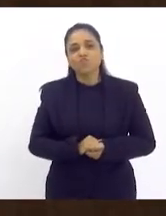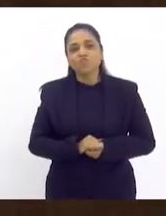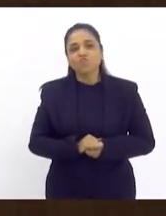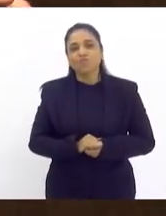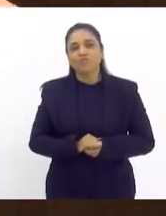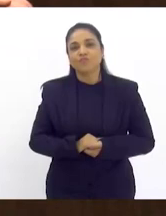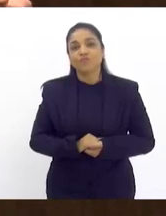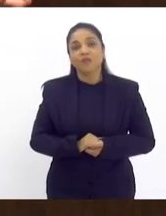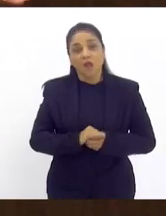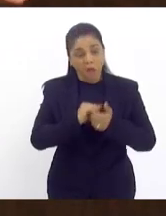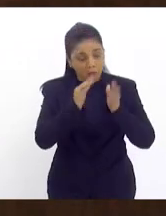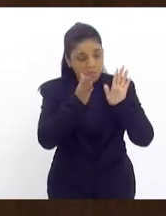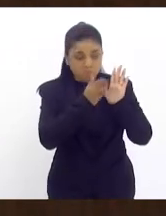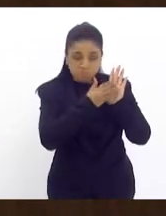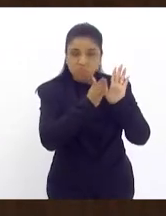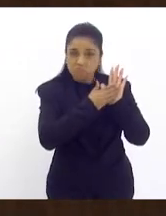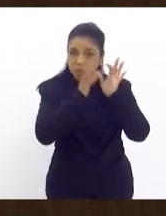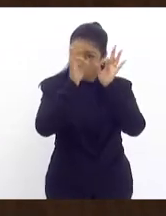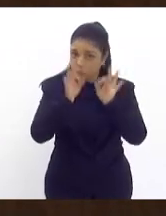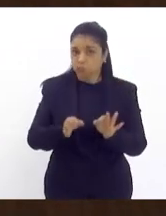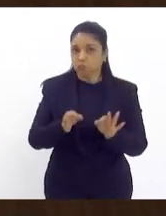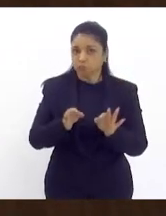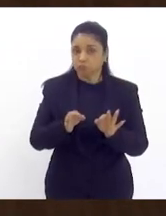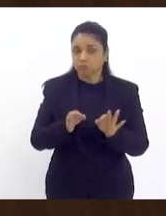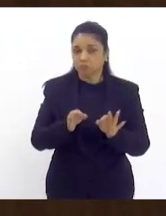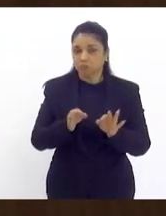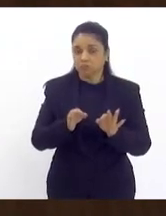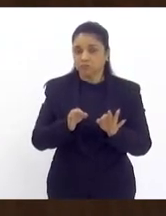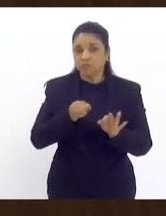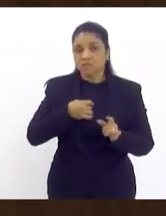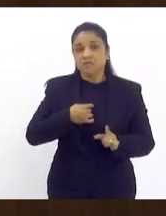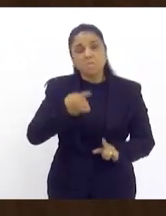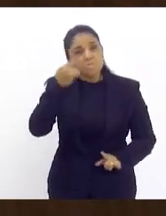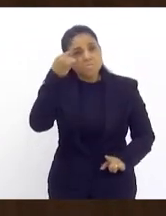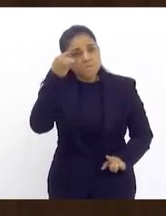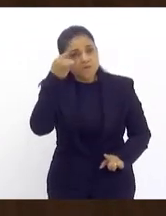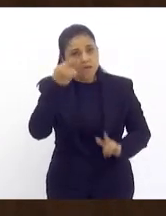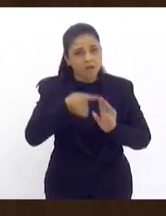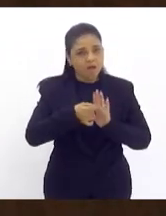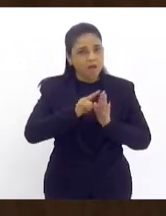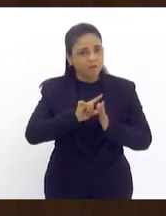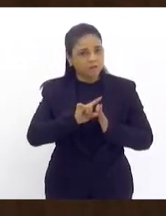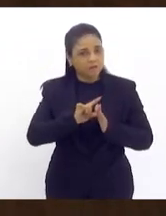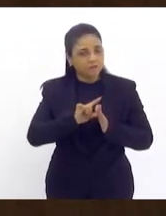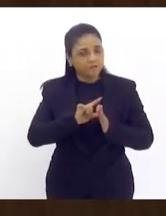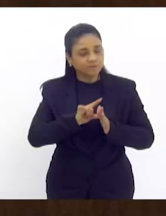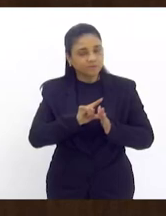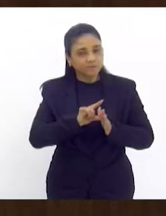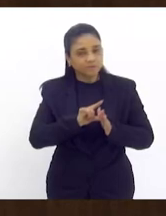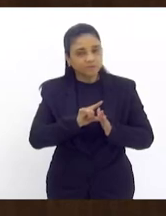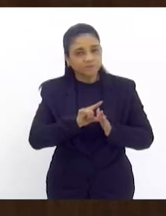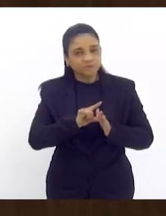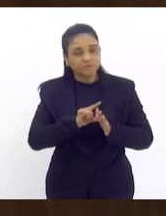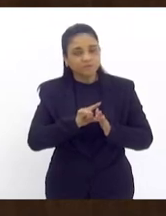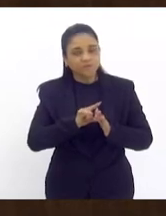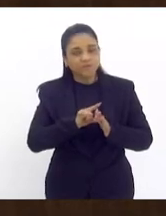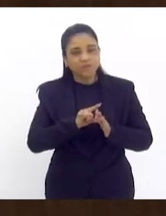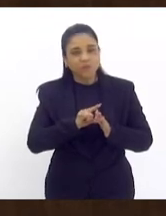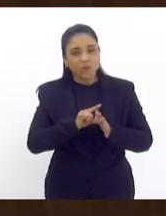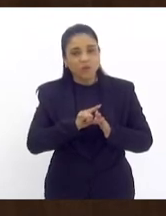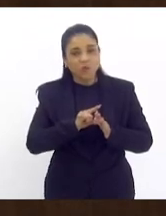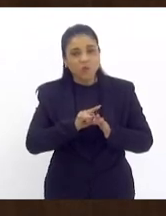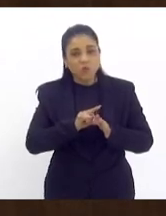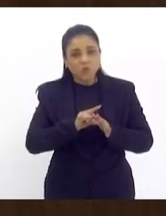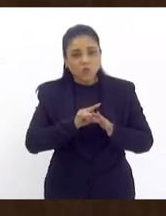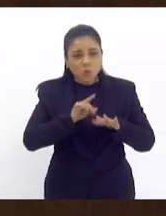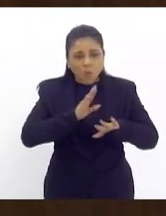proposta é justa senhor presidente porque se você pensar que não é hora de uma